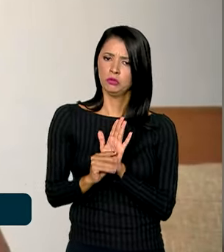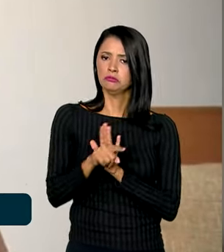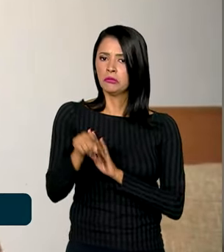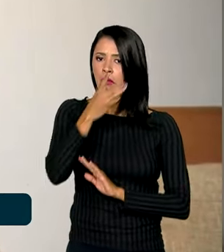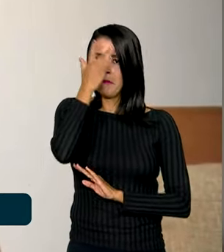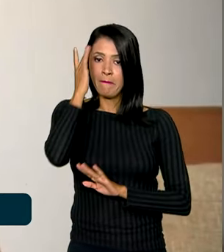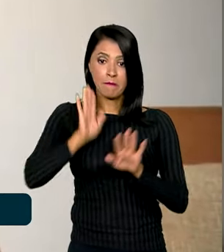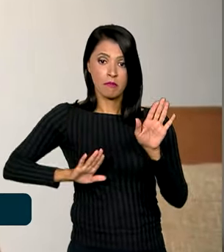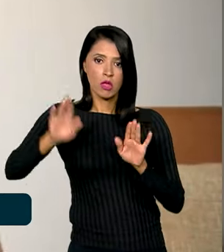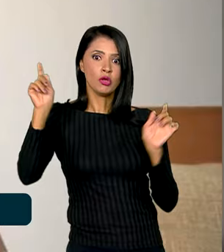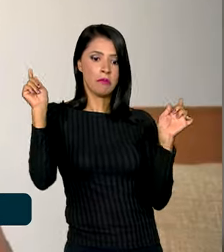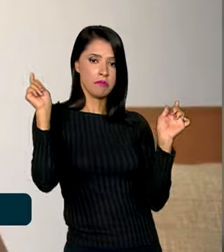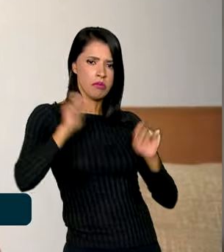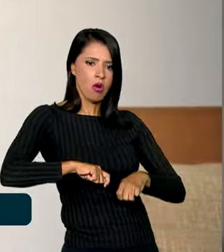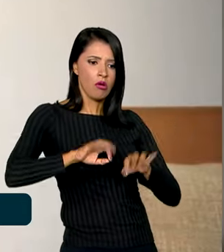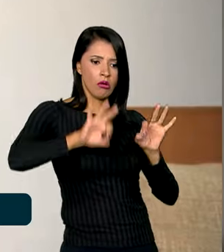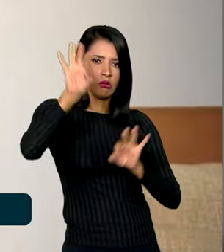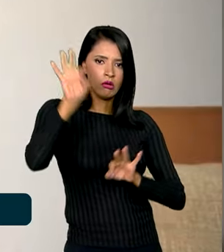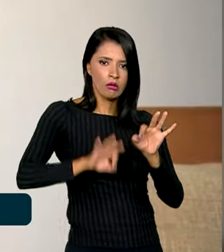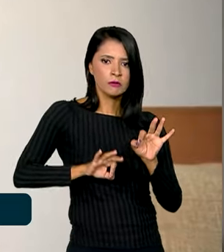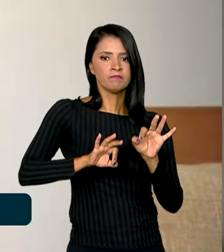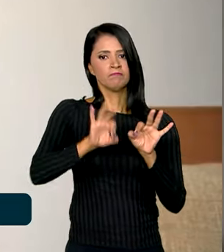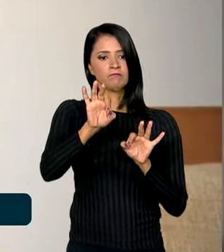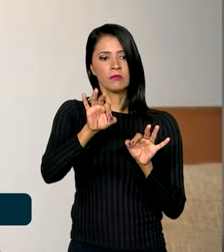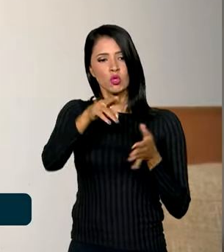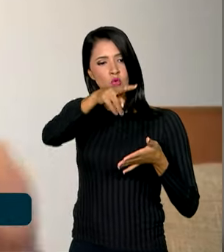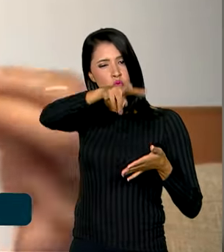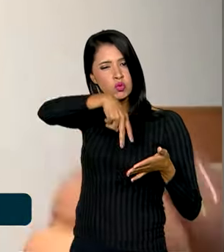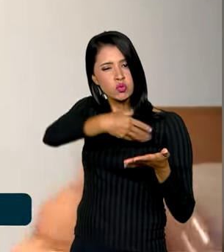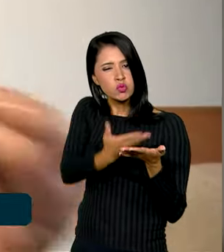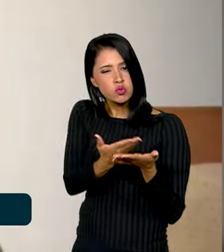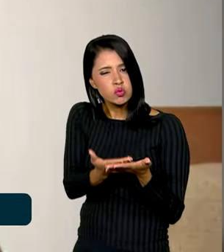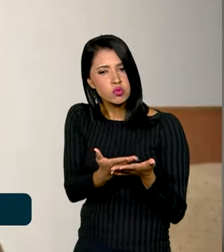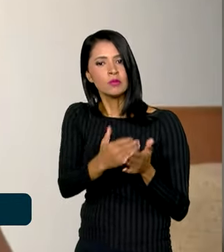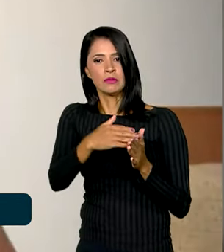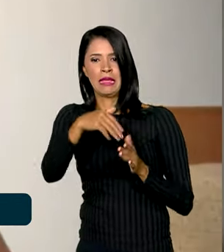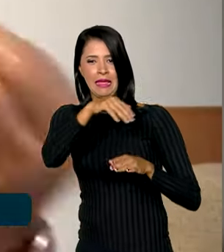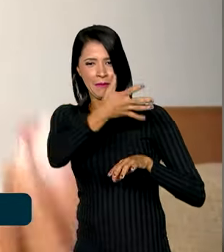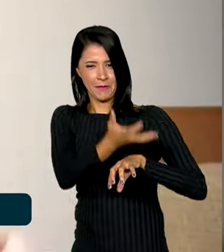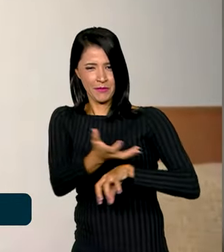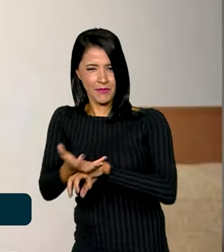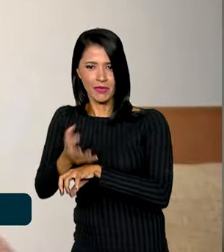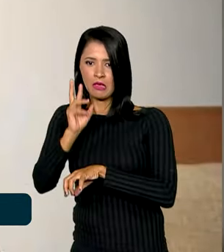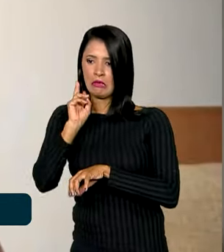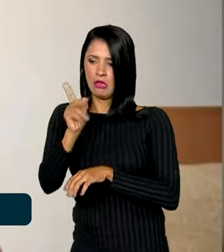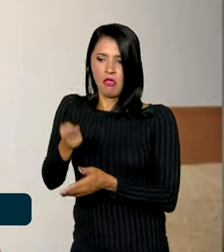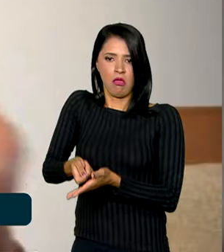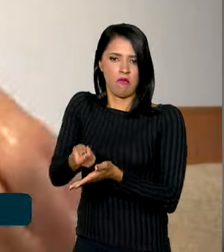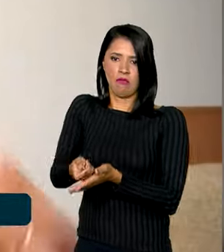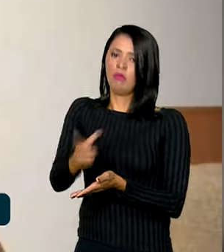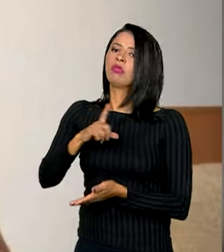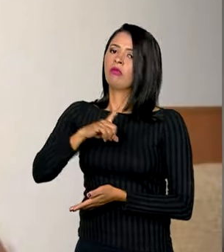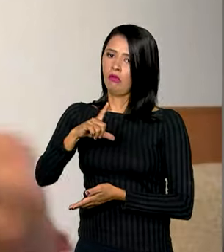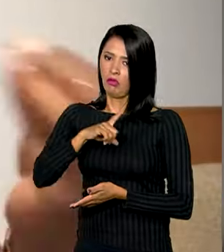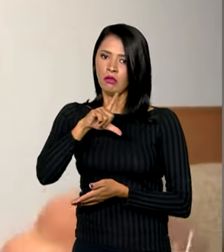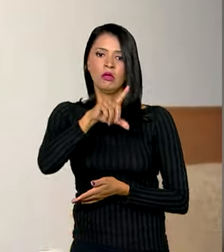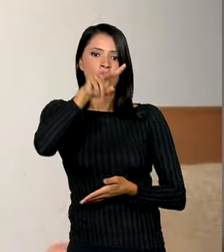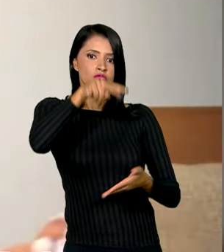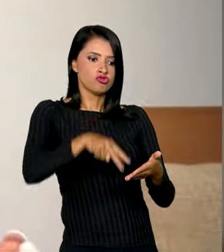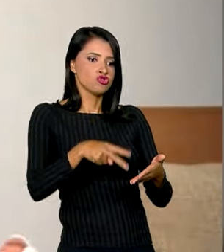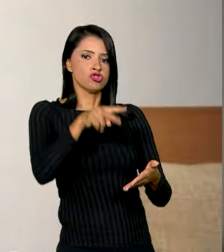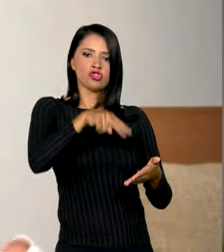já podem organizar um planejamento de estudo para que essas matérias que são aquelas que sempre são cobradas, elas já sejam vistas ou